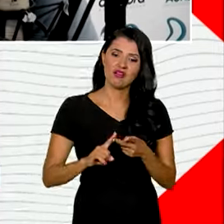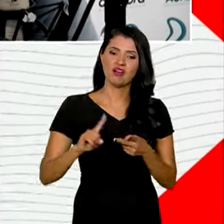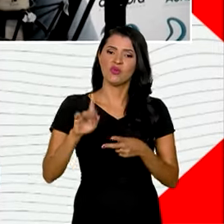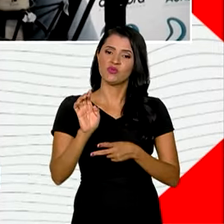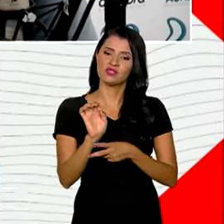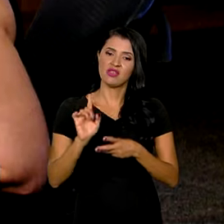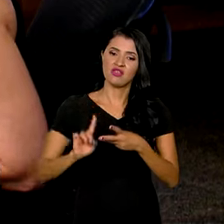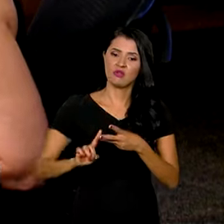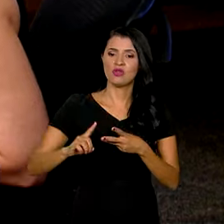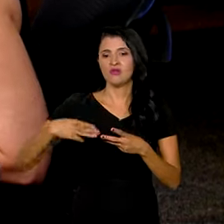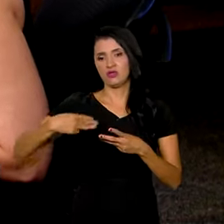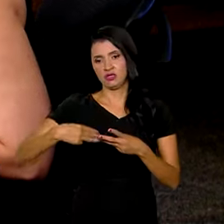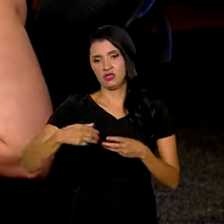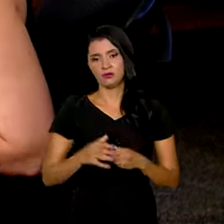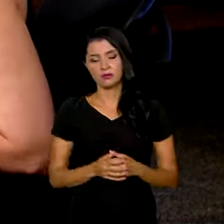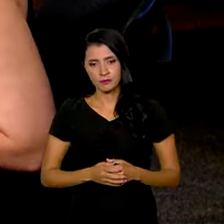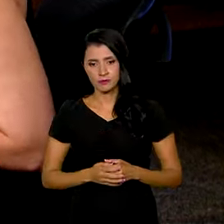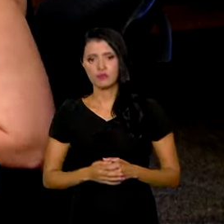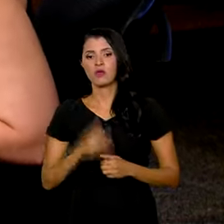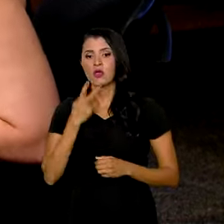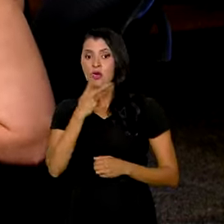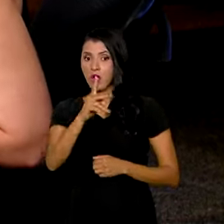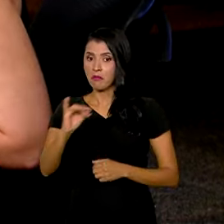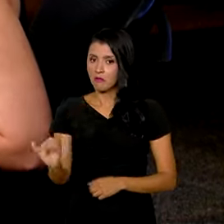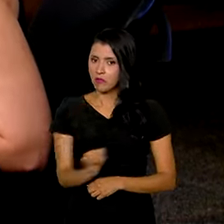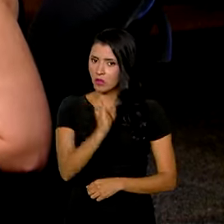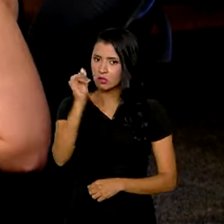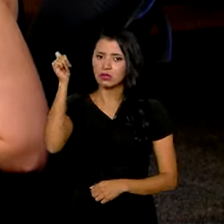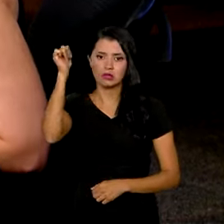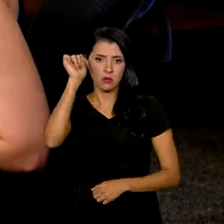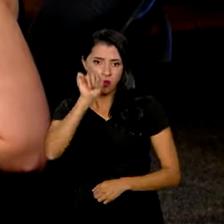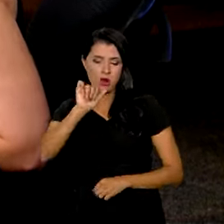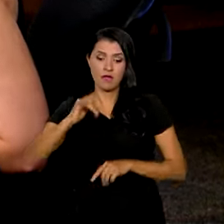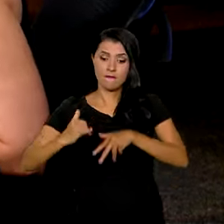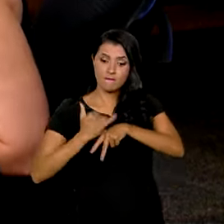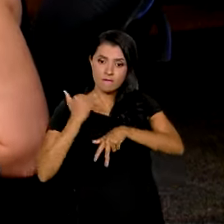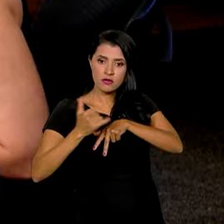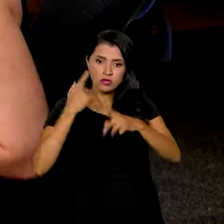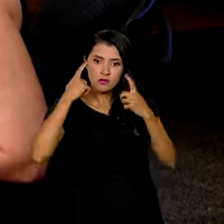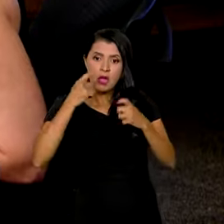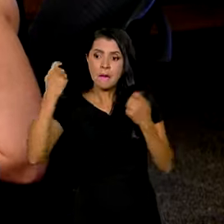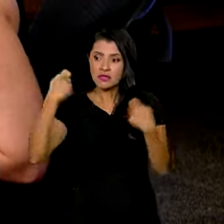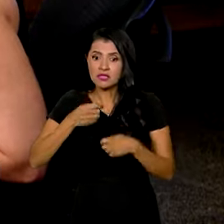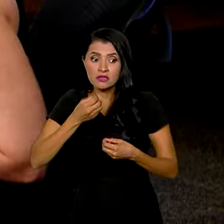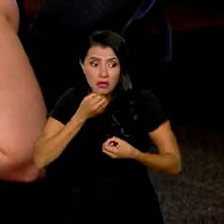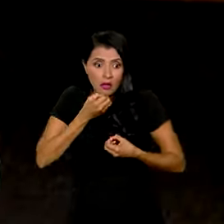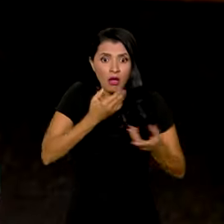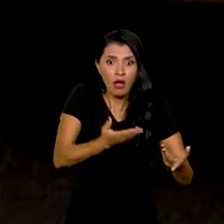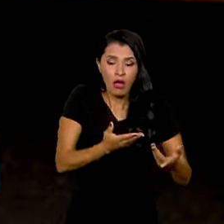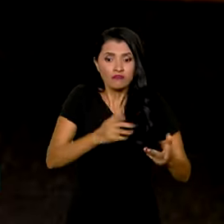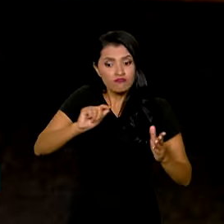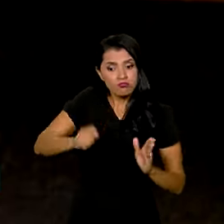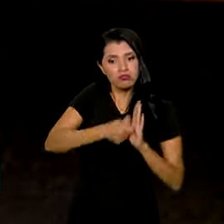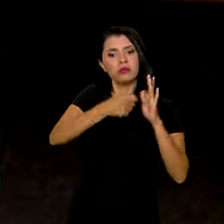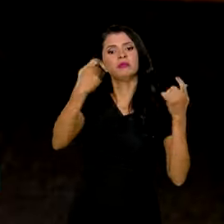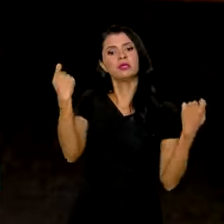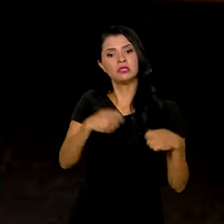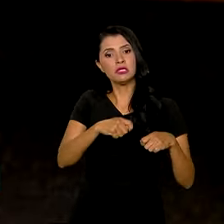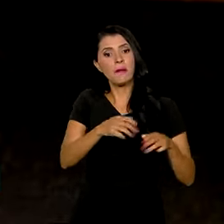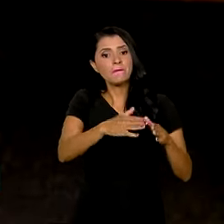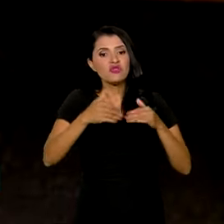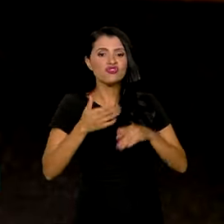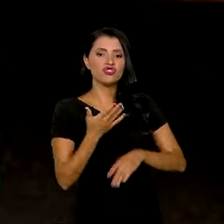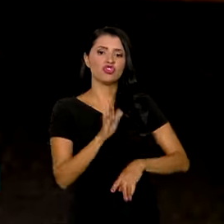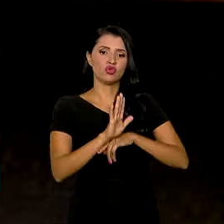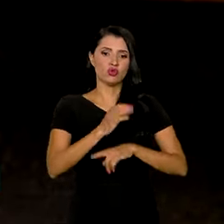e para o município. E reforçou a importância das mulheres vítimas de violência pedirem ajuda e denunciarem. Um dos canais é o